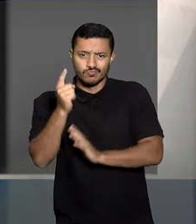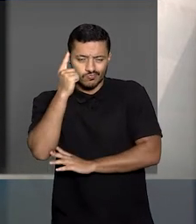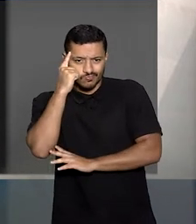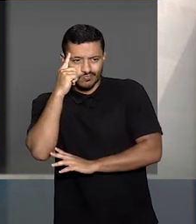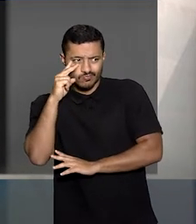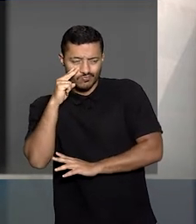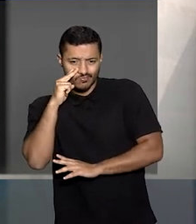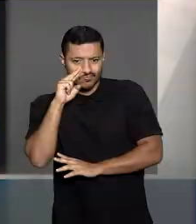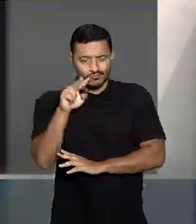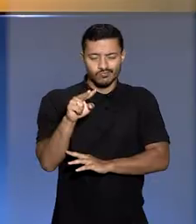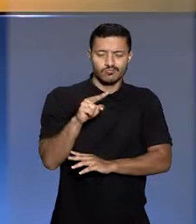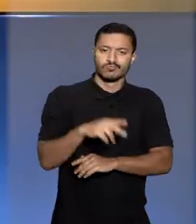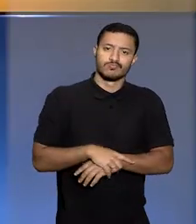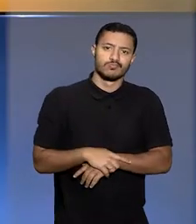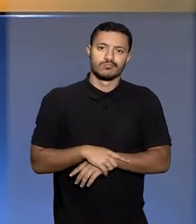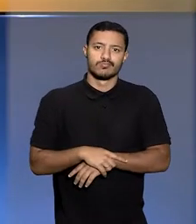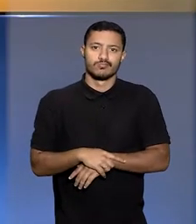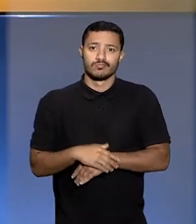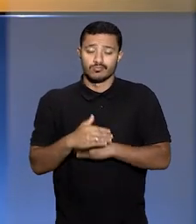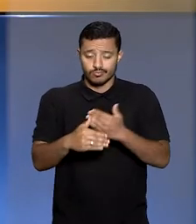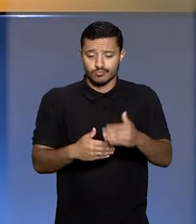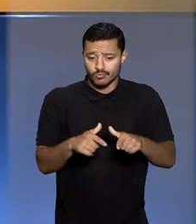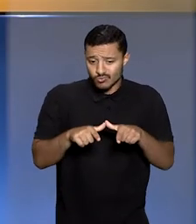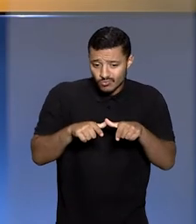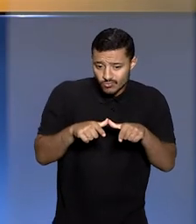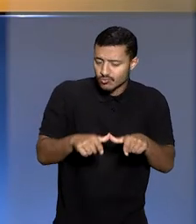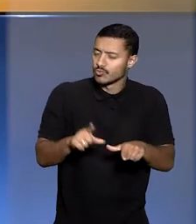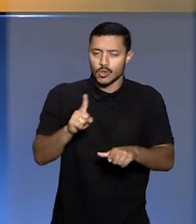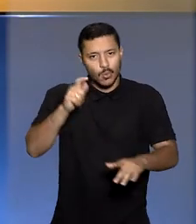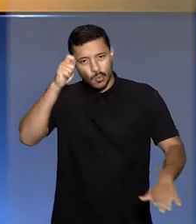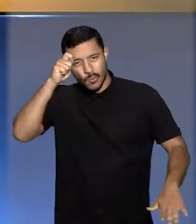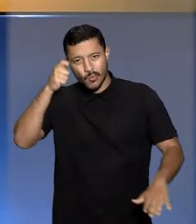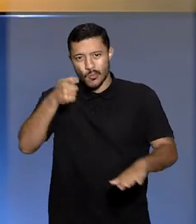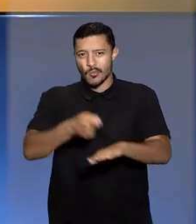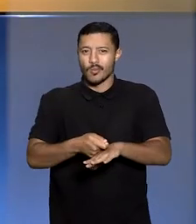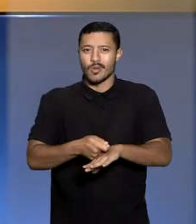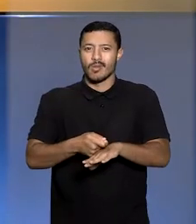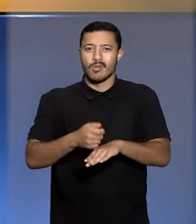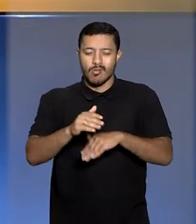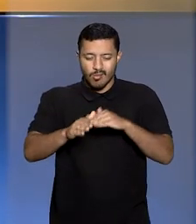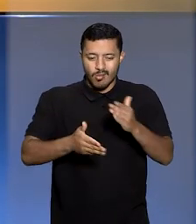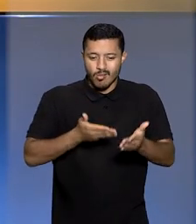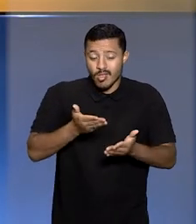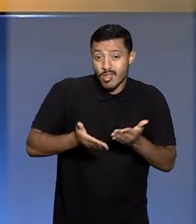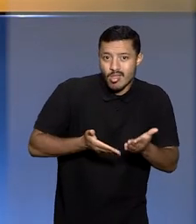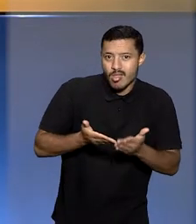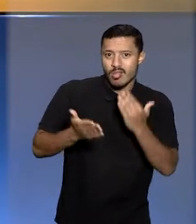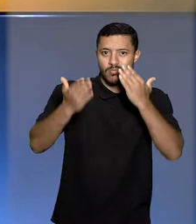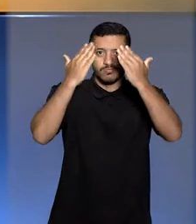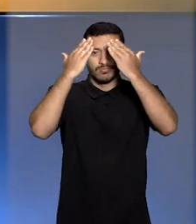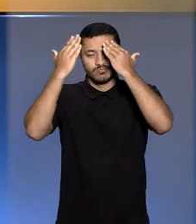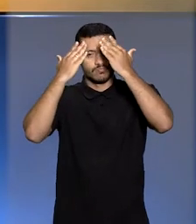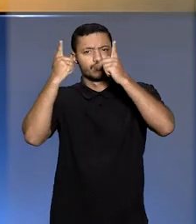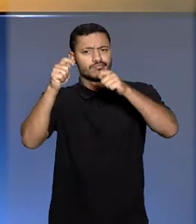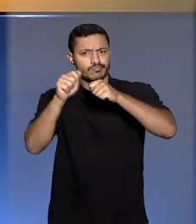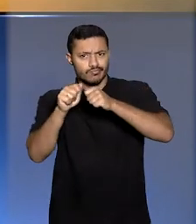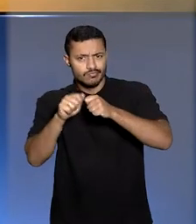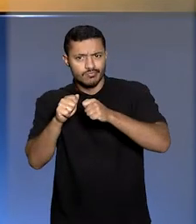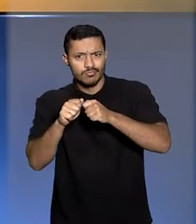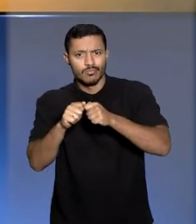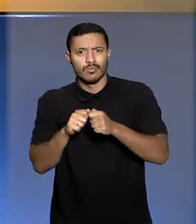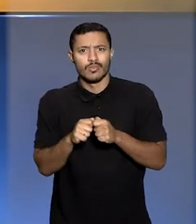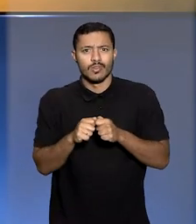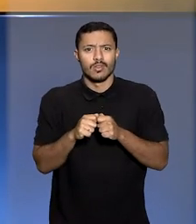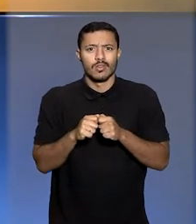previstas no dispositivo. Os planos de saúde não são obrigados a cobrir tratamentos fisioterápicos realizados pelos